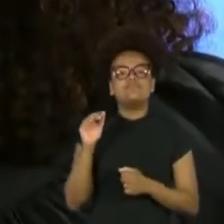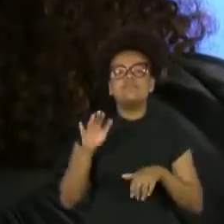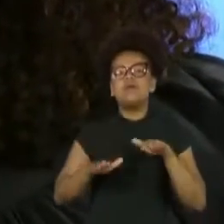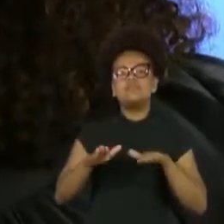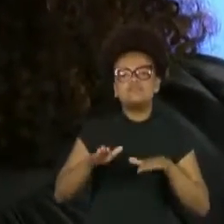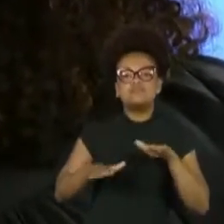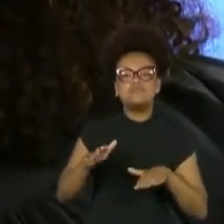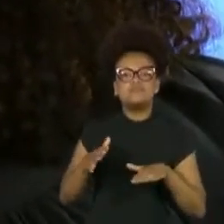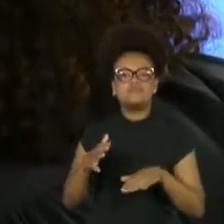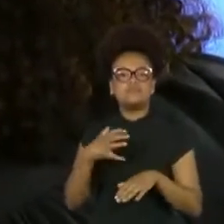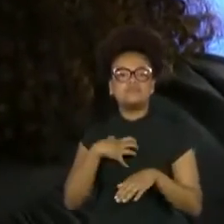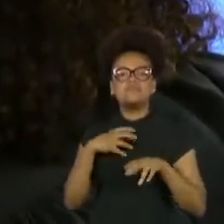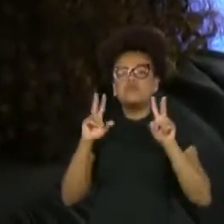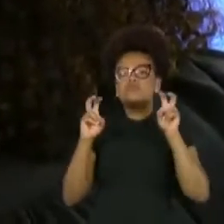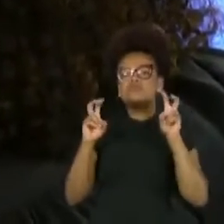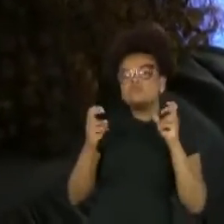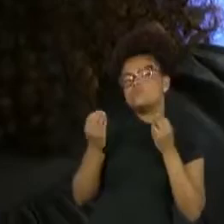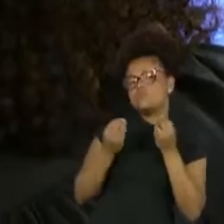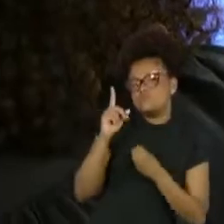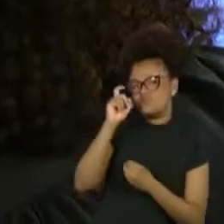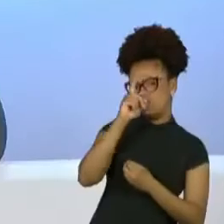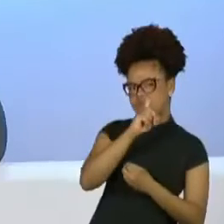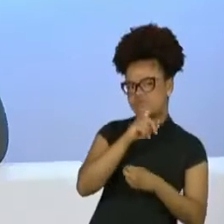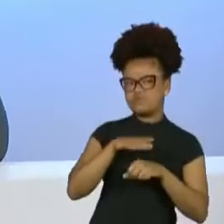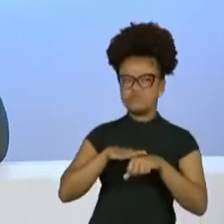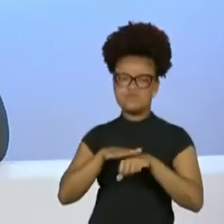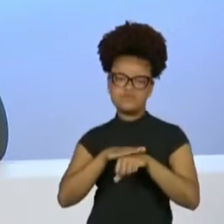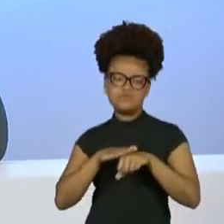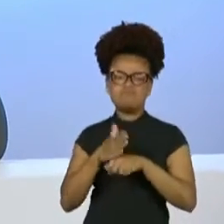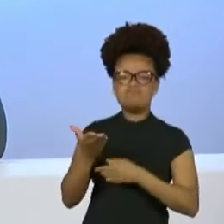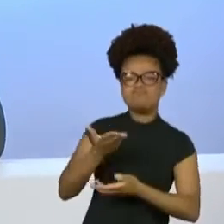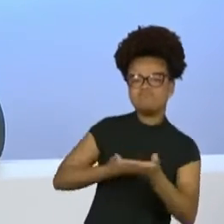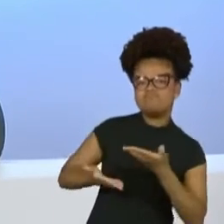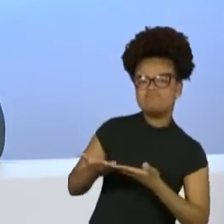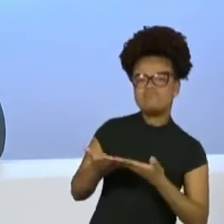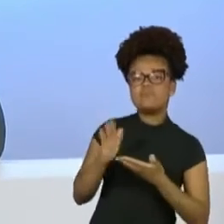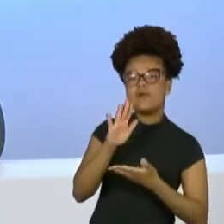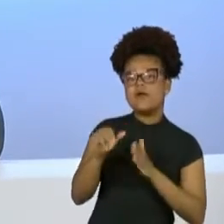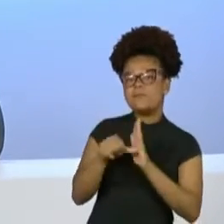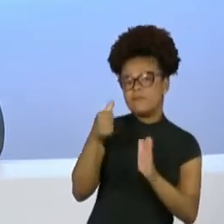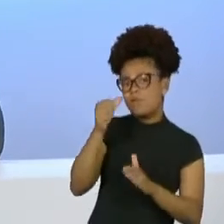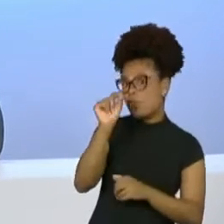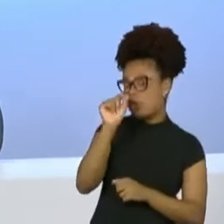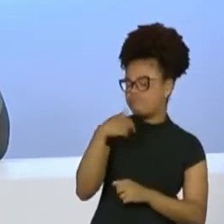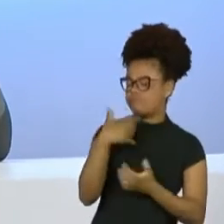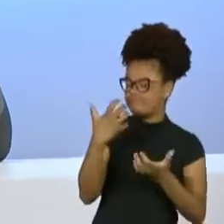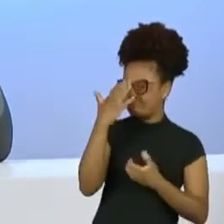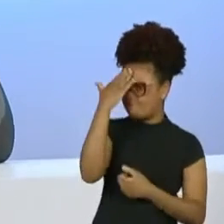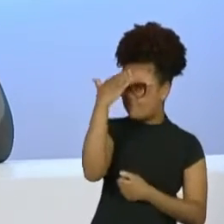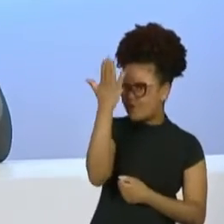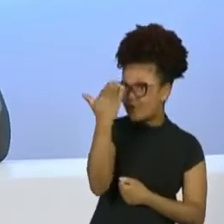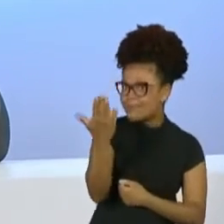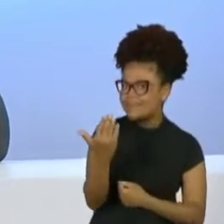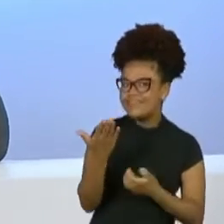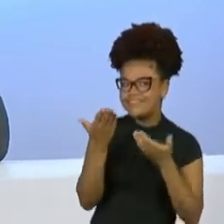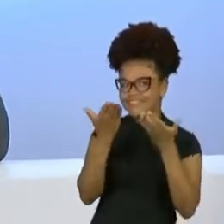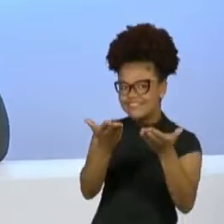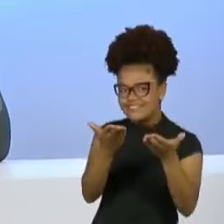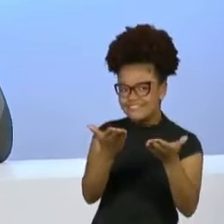assuntos. Então, eu queria começar aqui te honrando e te saúdo,